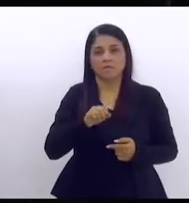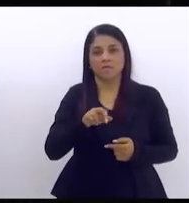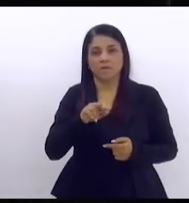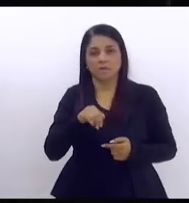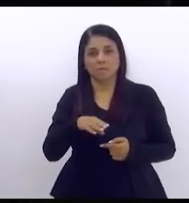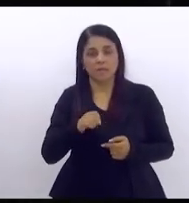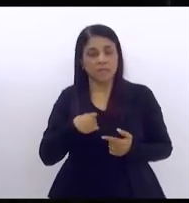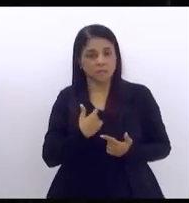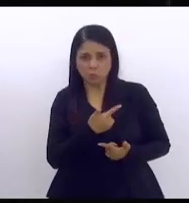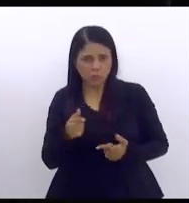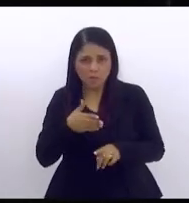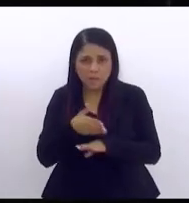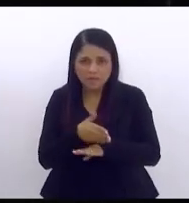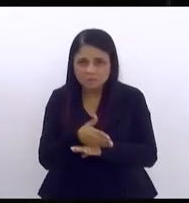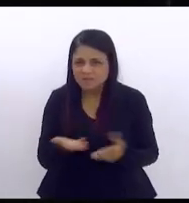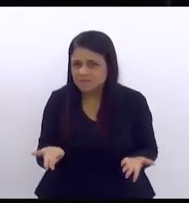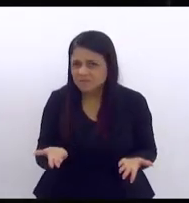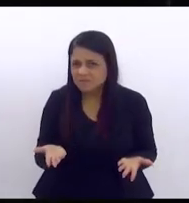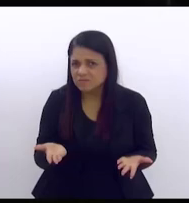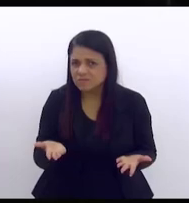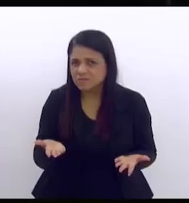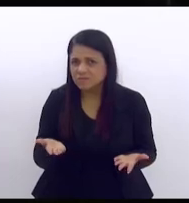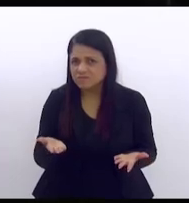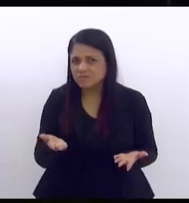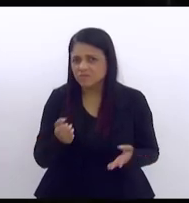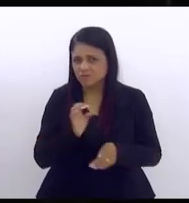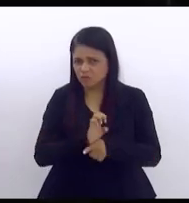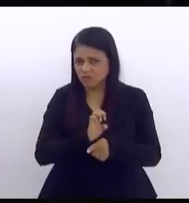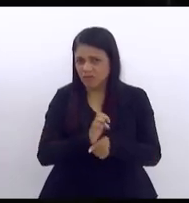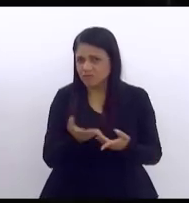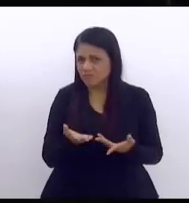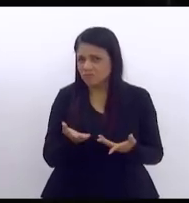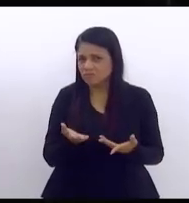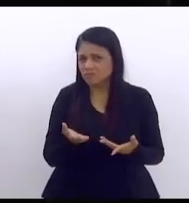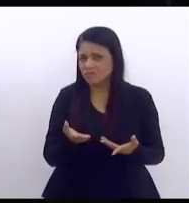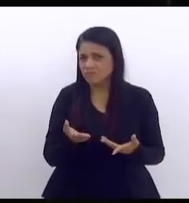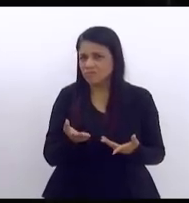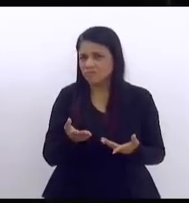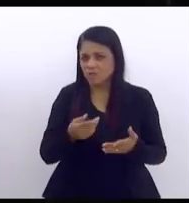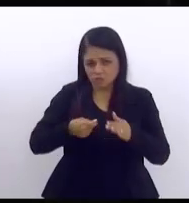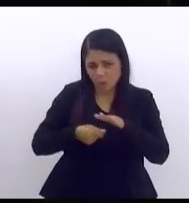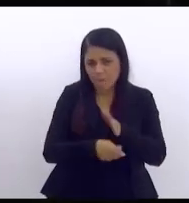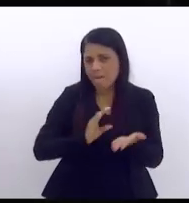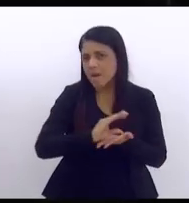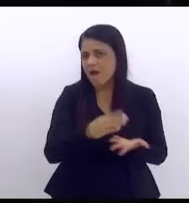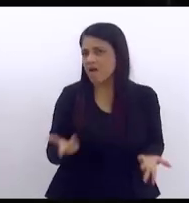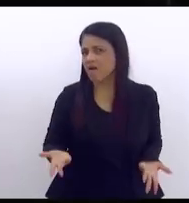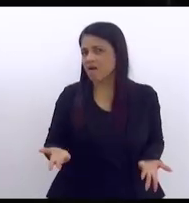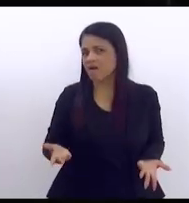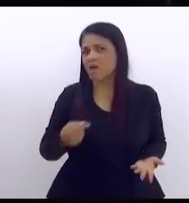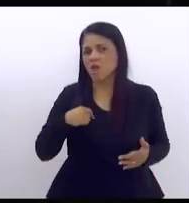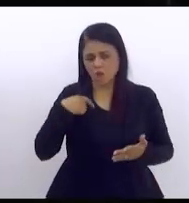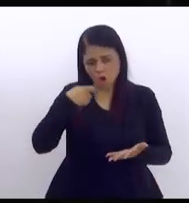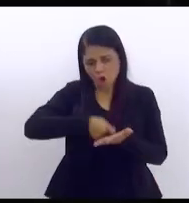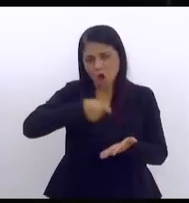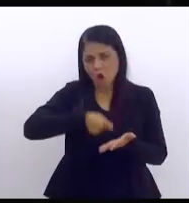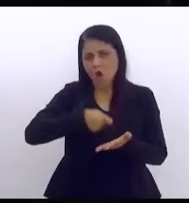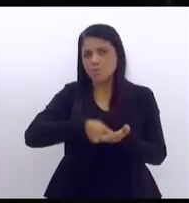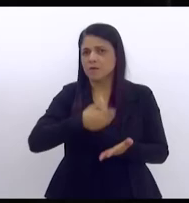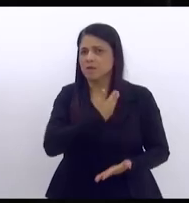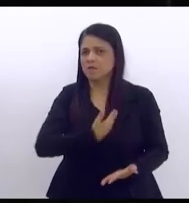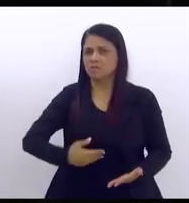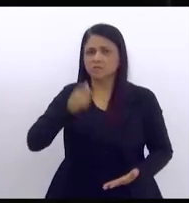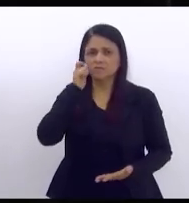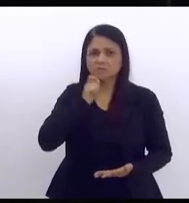aí de nós eu que fiz diversas indicações legislativas cobrei muito o governador Cláudio